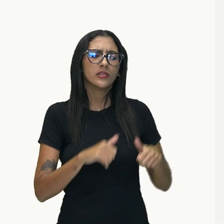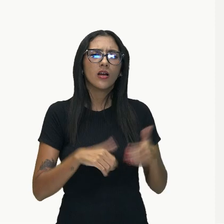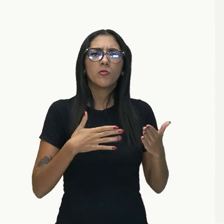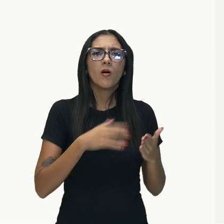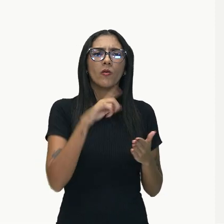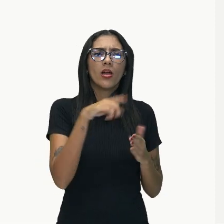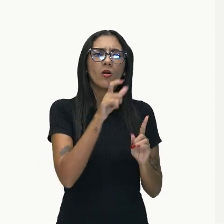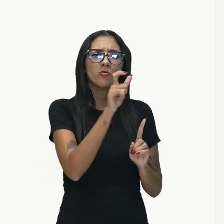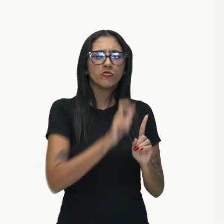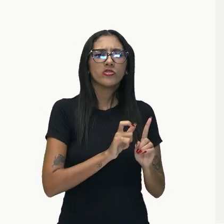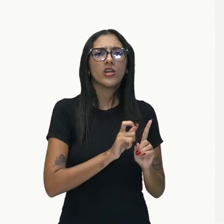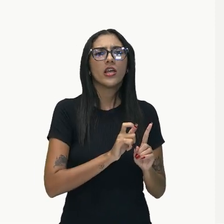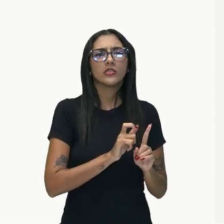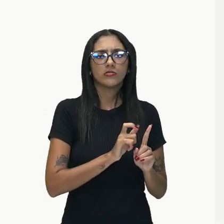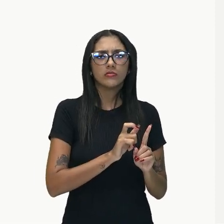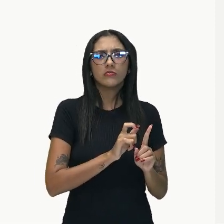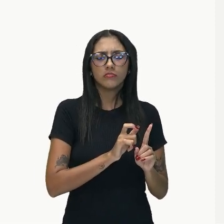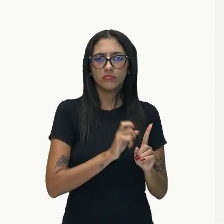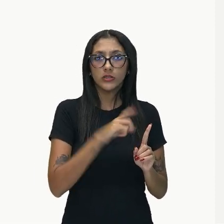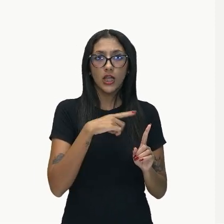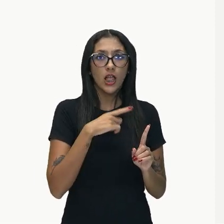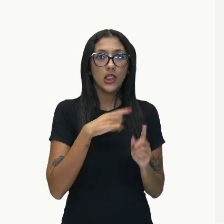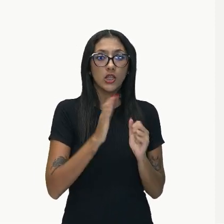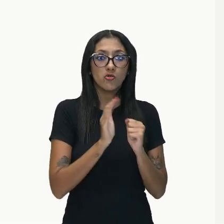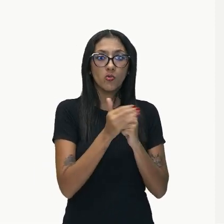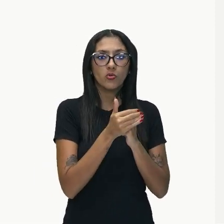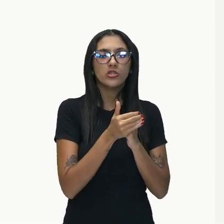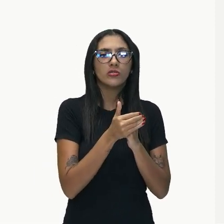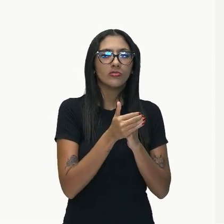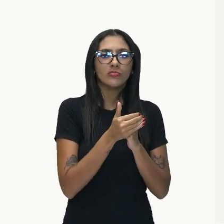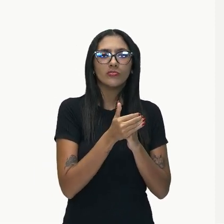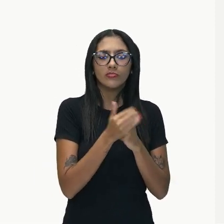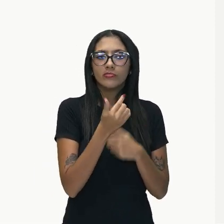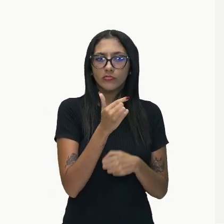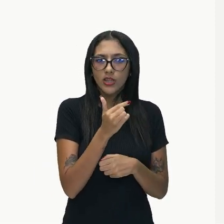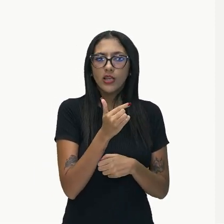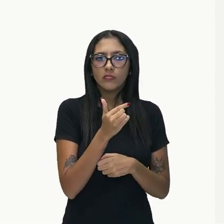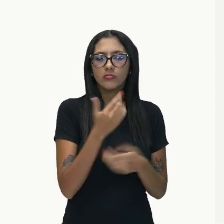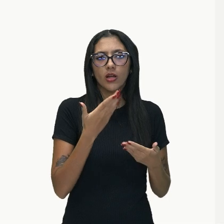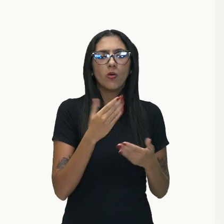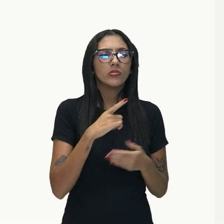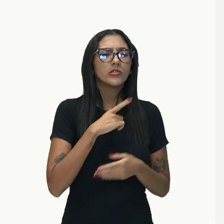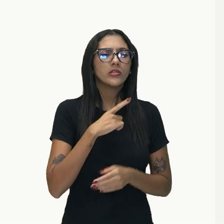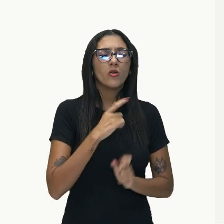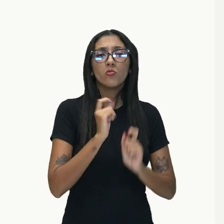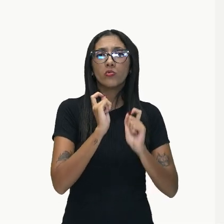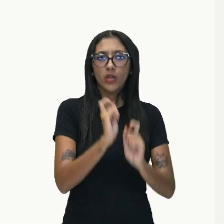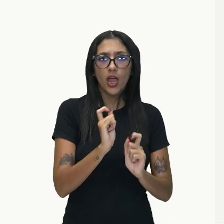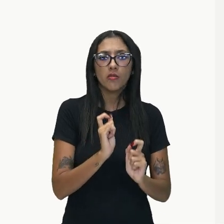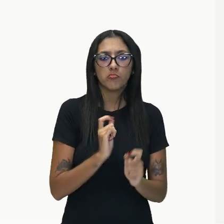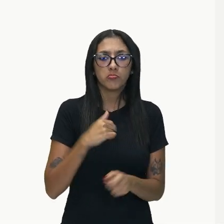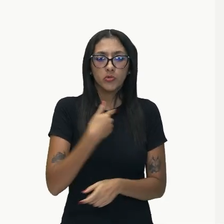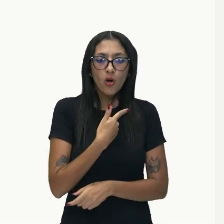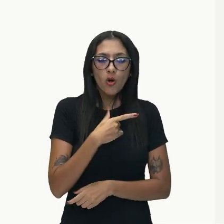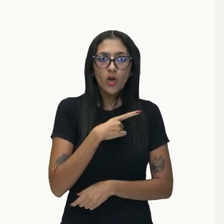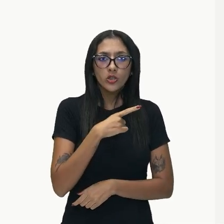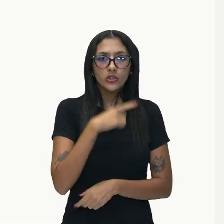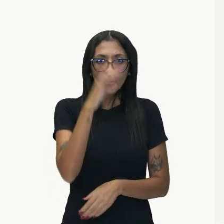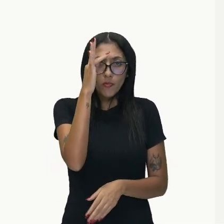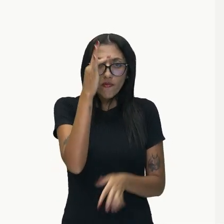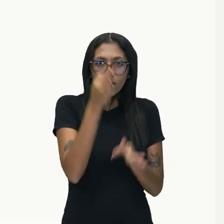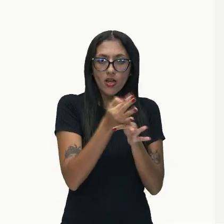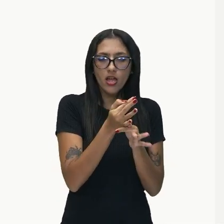está oculto, né? Temos, ok? Temos o quê? Fé. Observem que fé é um